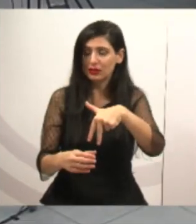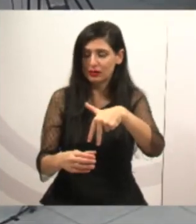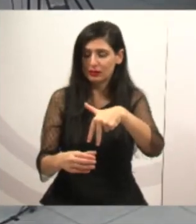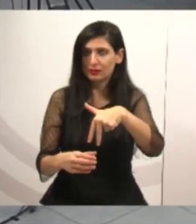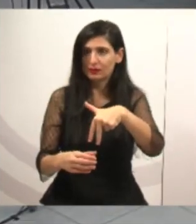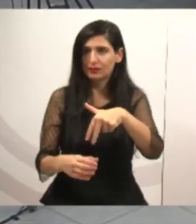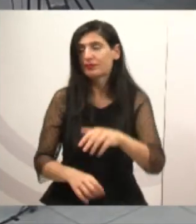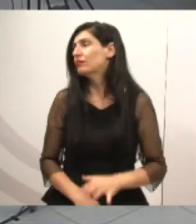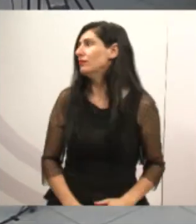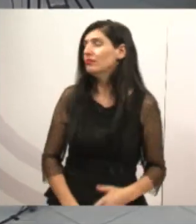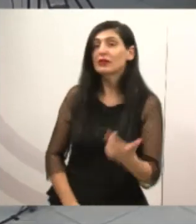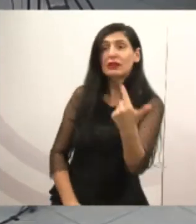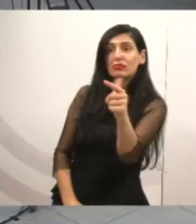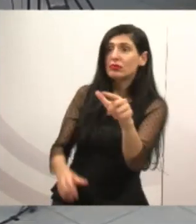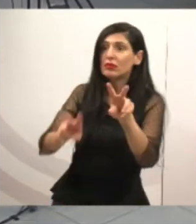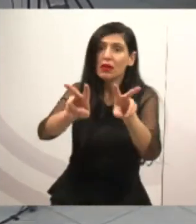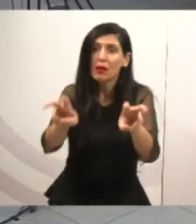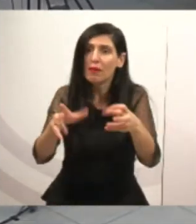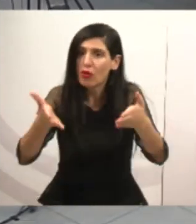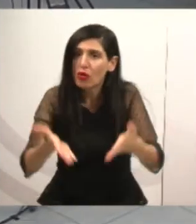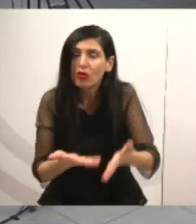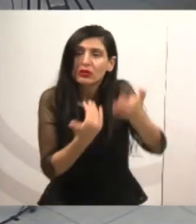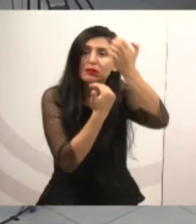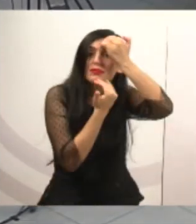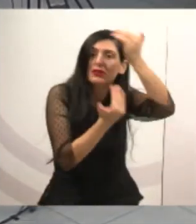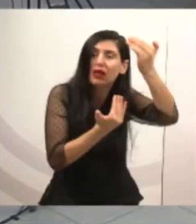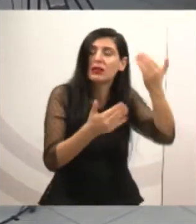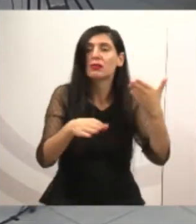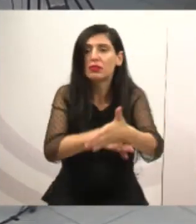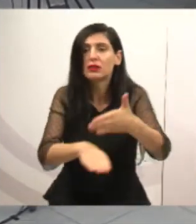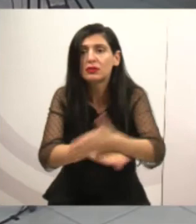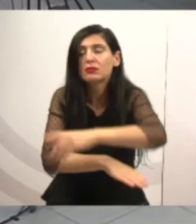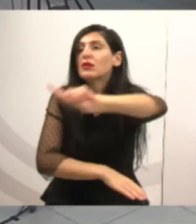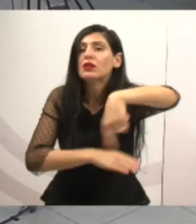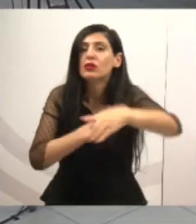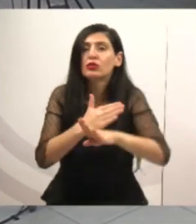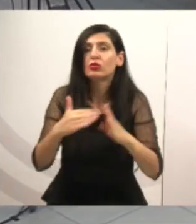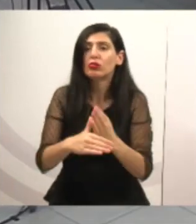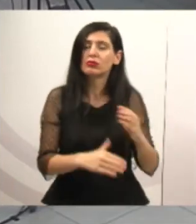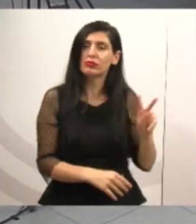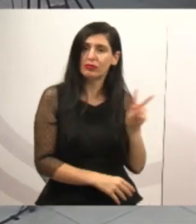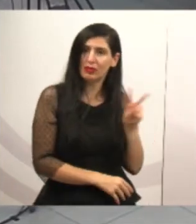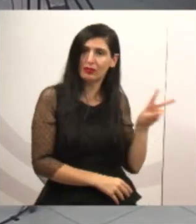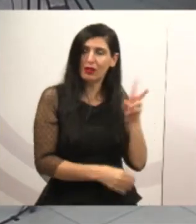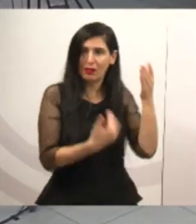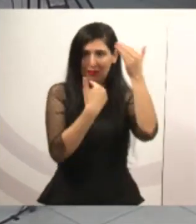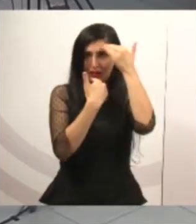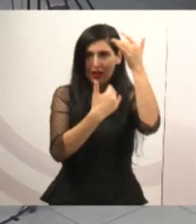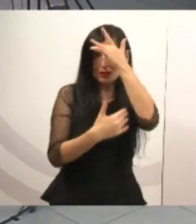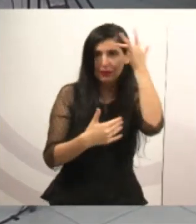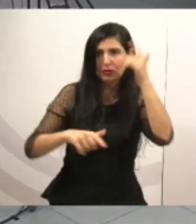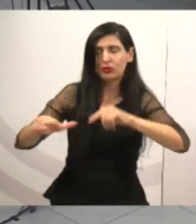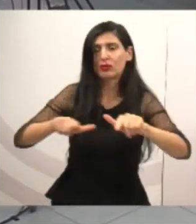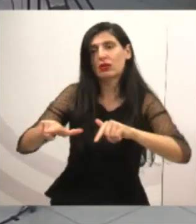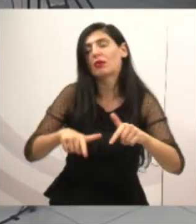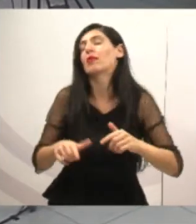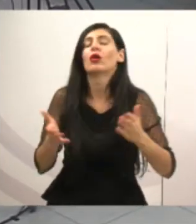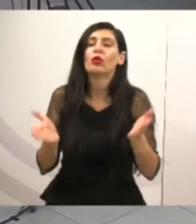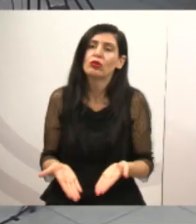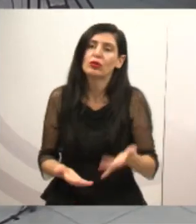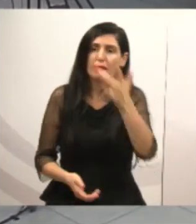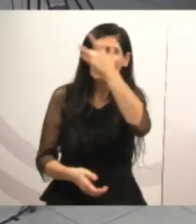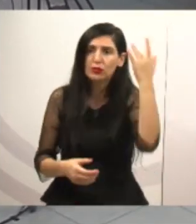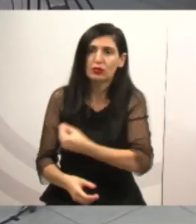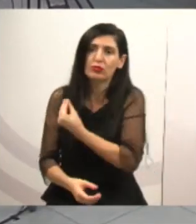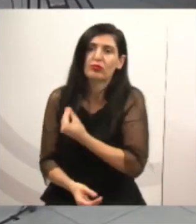Não havendo mais matéria a ser tratada, agradeço a participação de todos os vereadores, agradeço os servidores dessa casa, o público presente